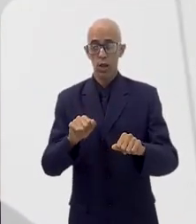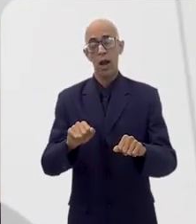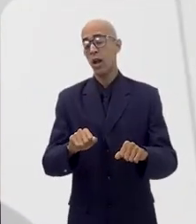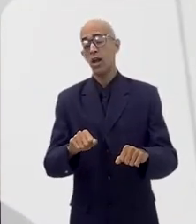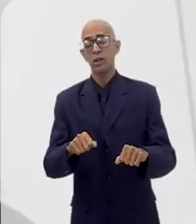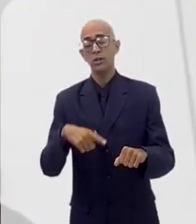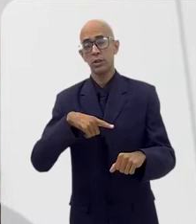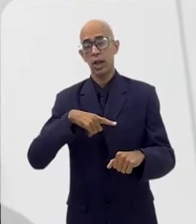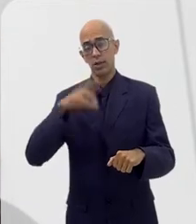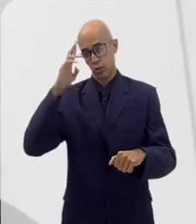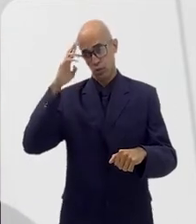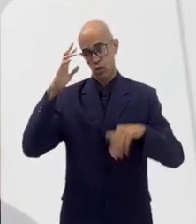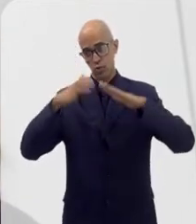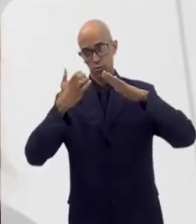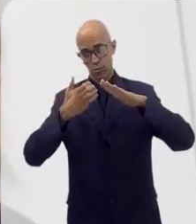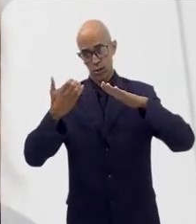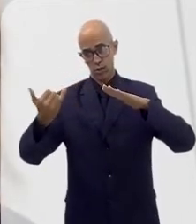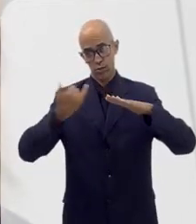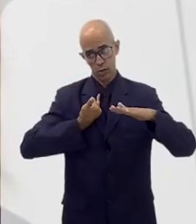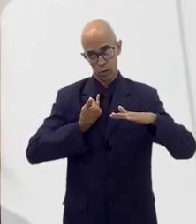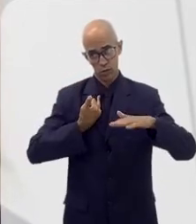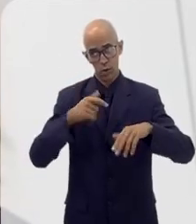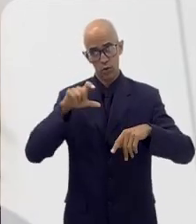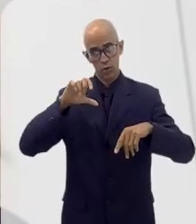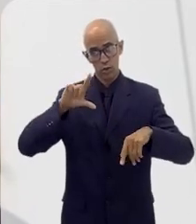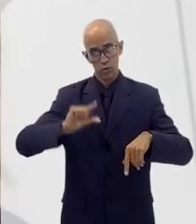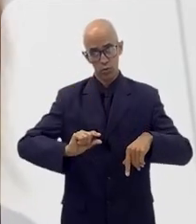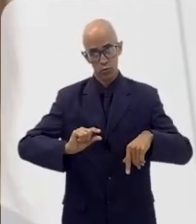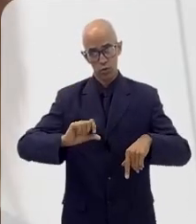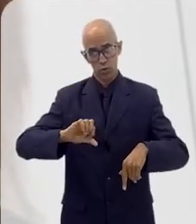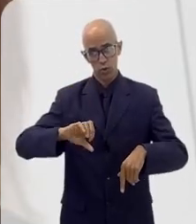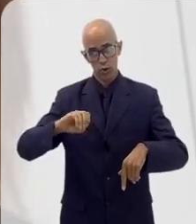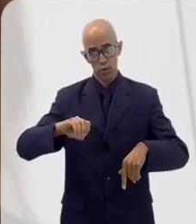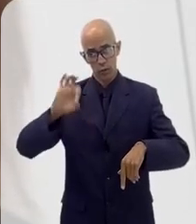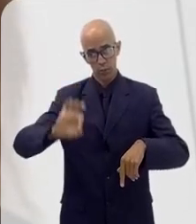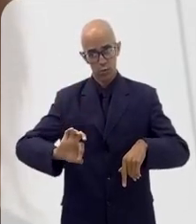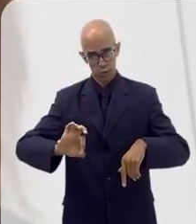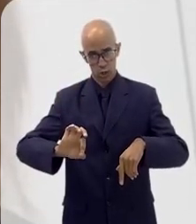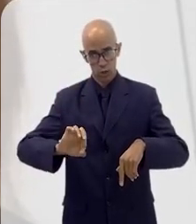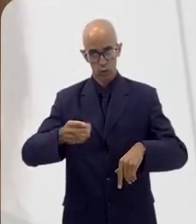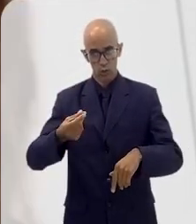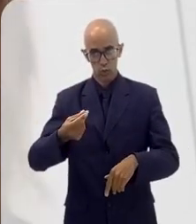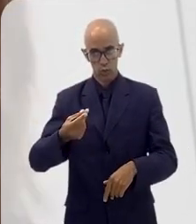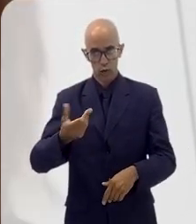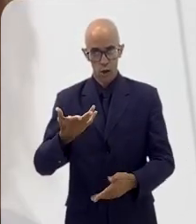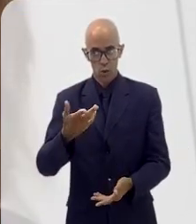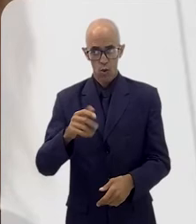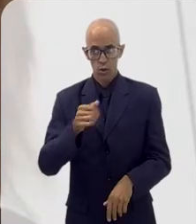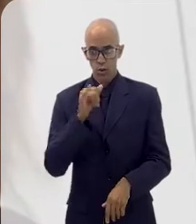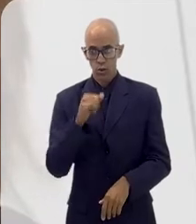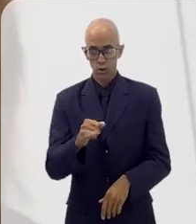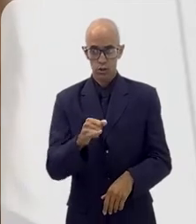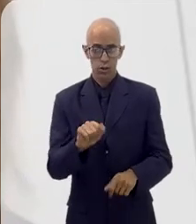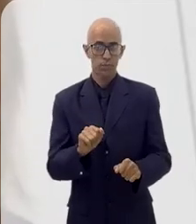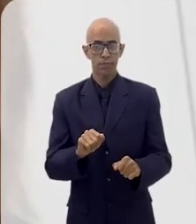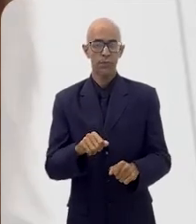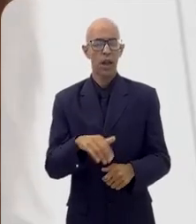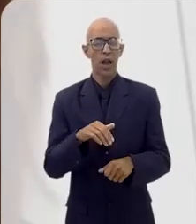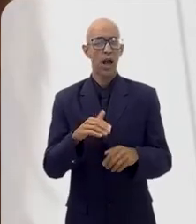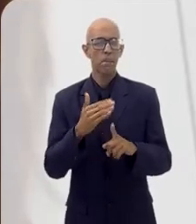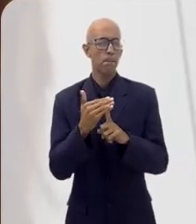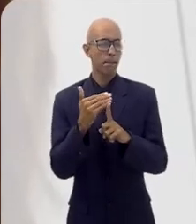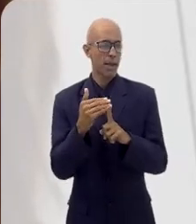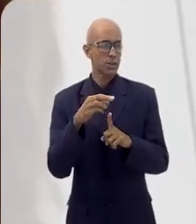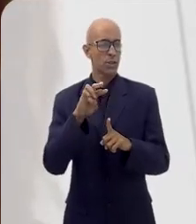Existem empresários que nos reportaram reduções de até 90% no custo da energia, a média 30%, mas alguns